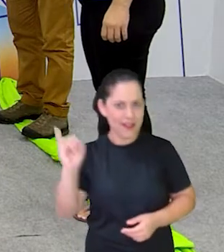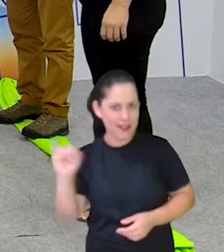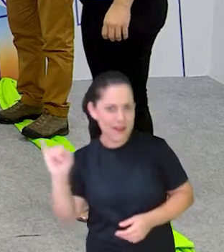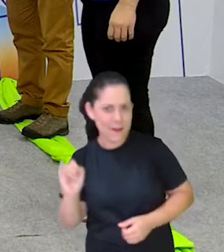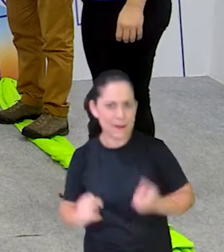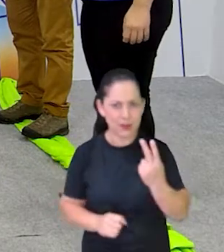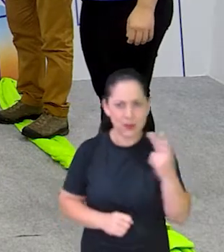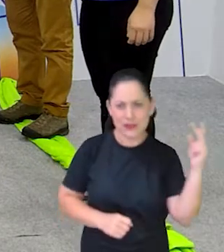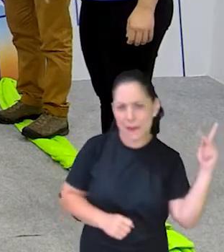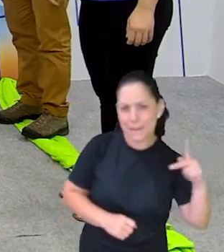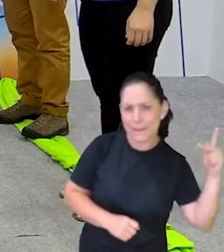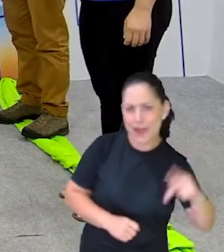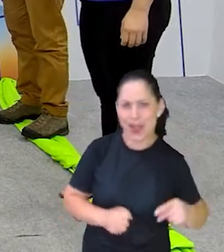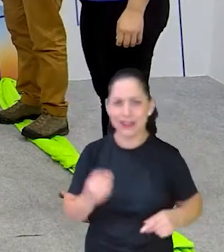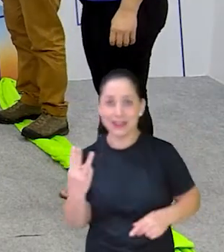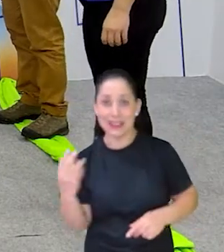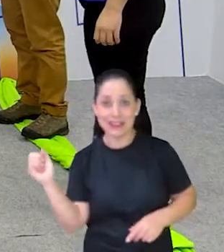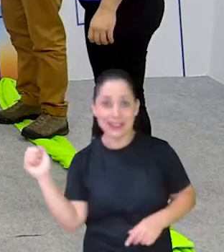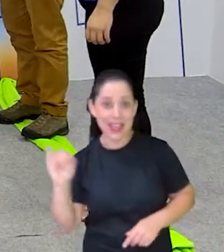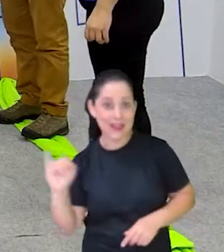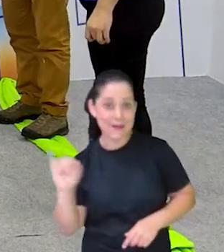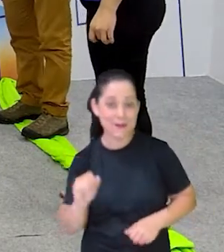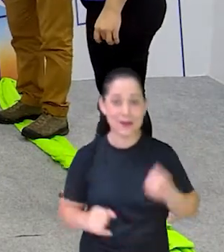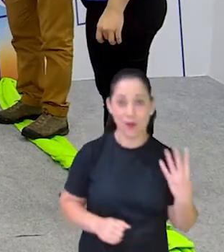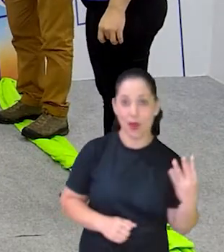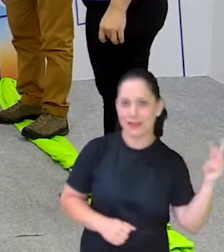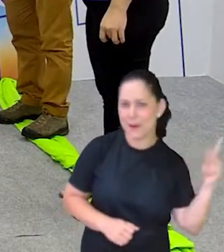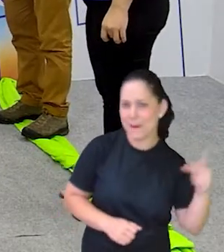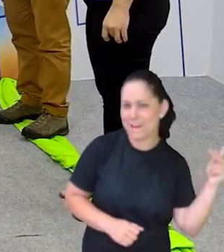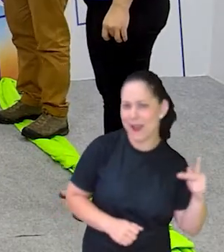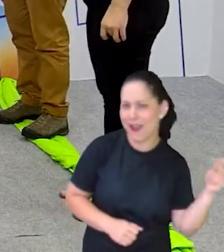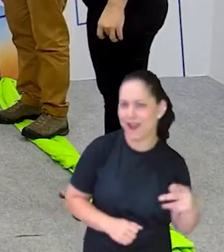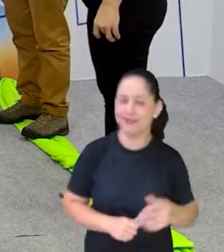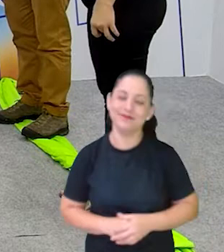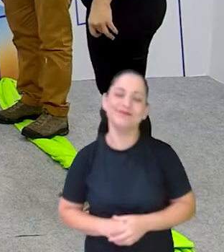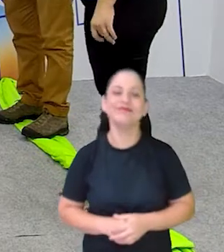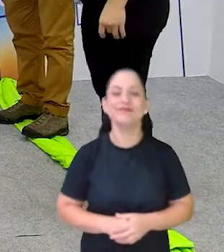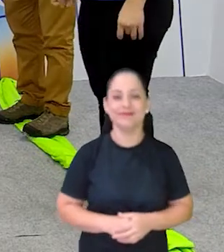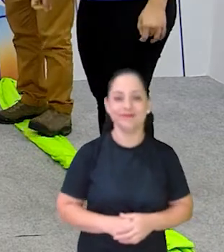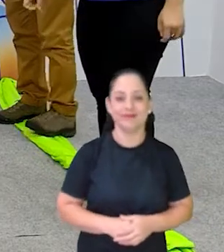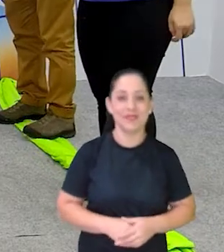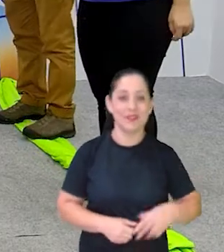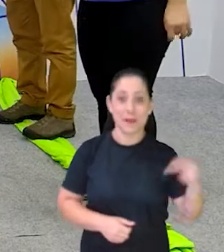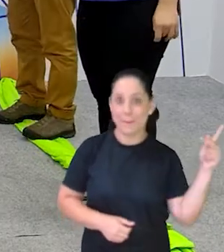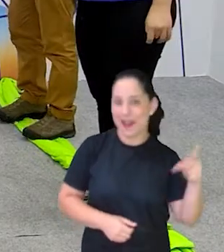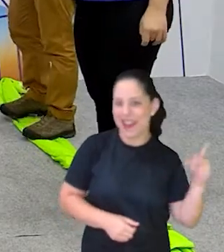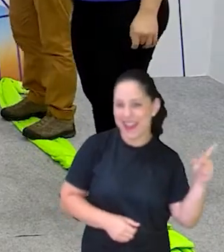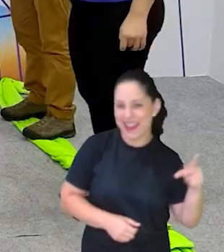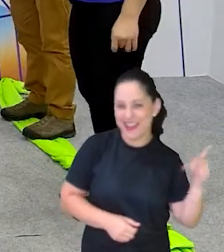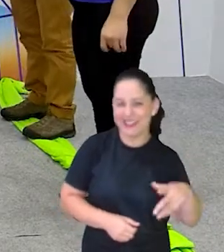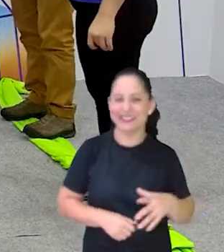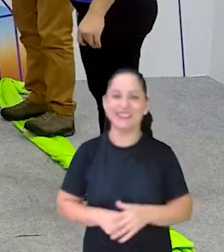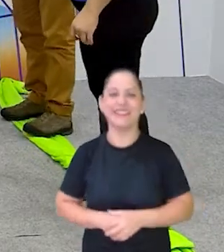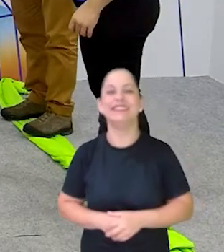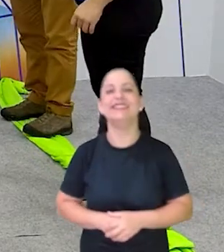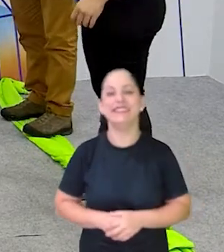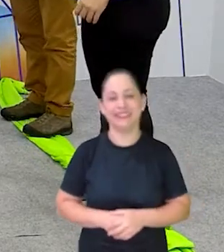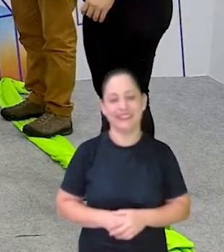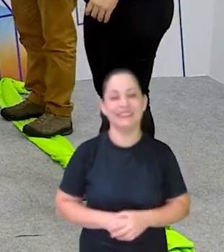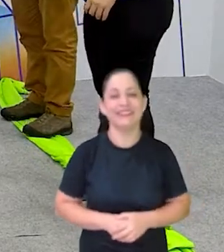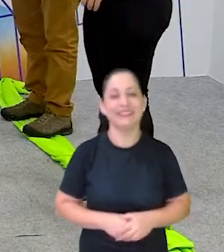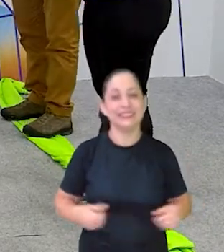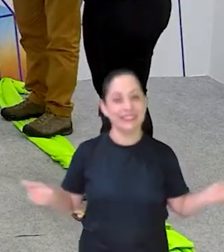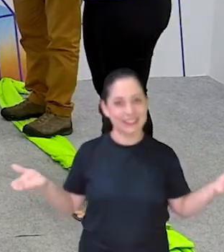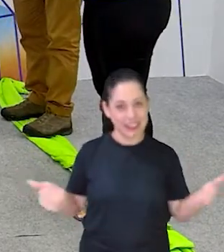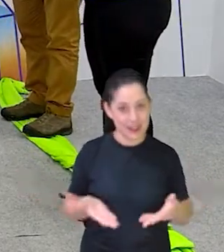três é impa, quatro é pá. O quatro é pá. E o quê? Pá. Pá. Você que começa. Ela está esquecidinha